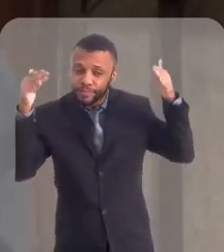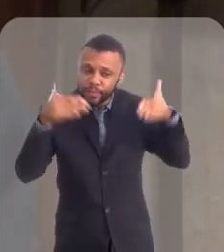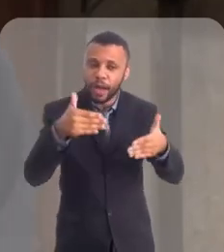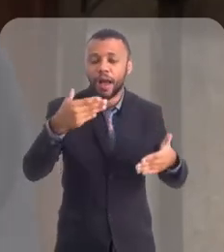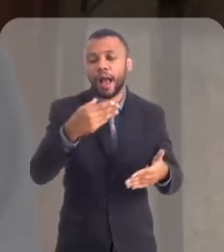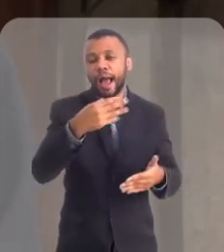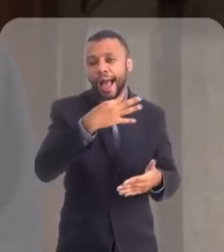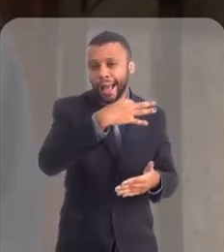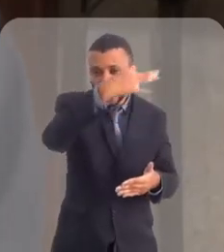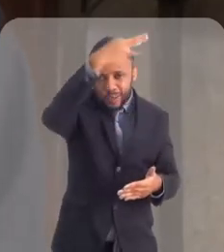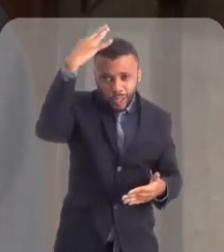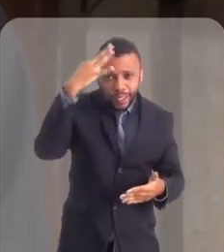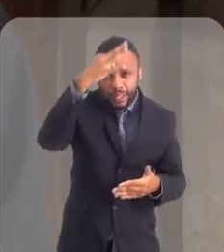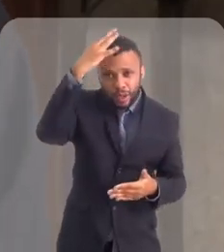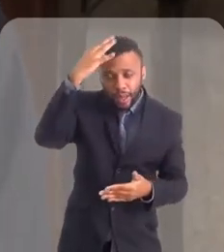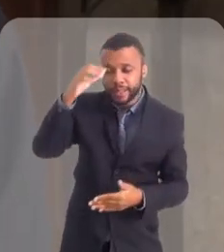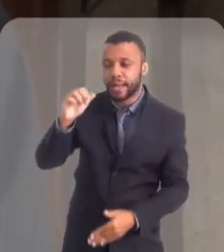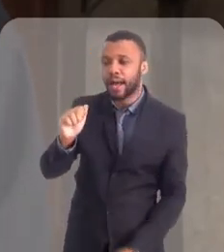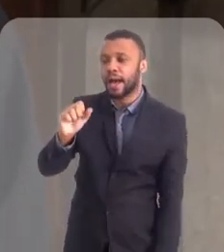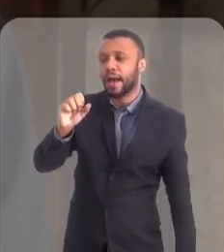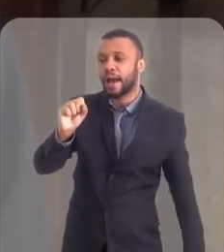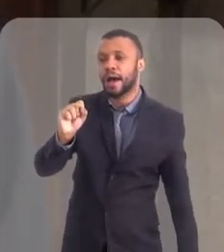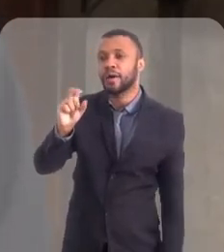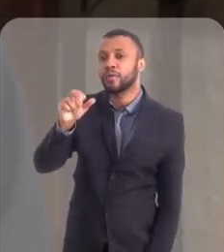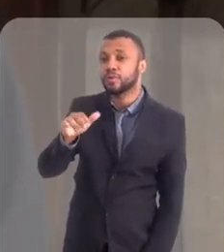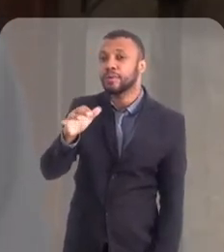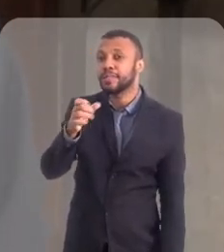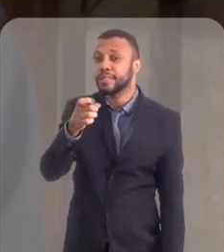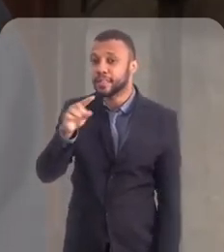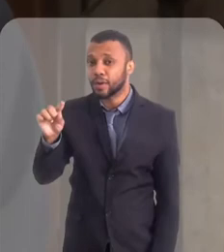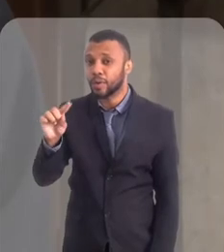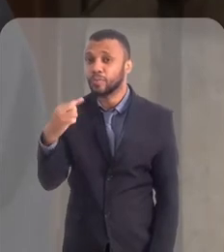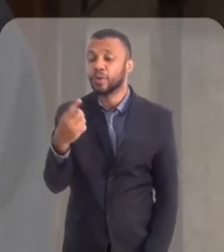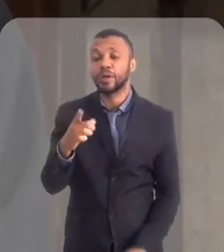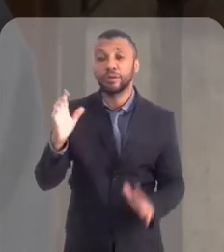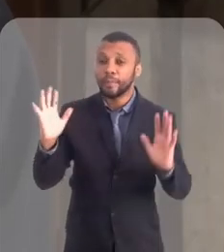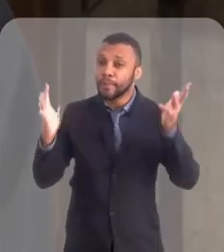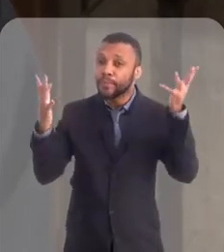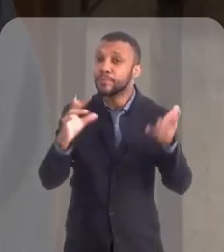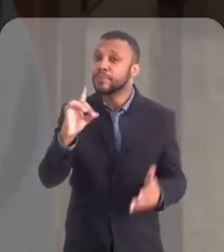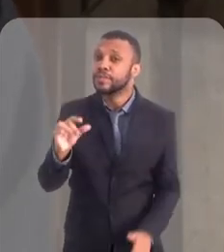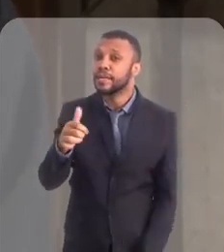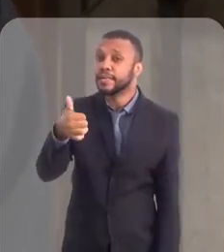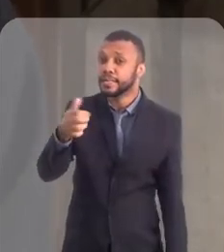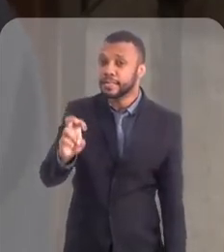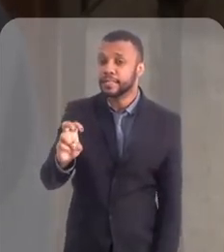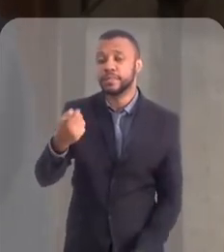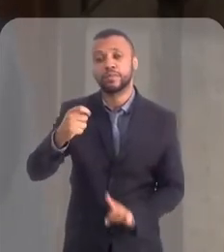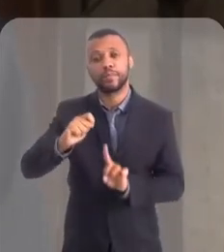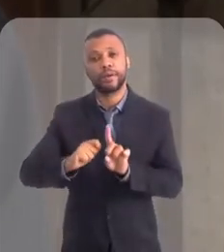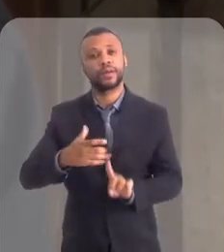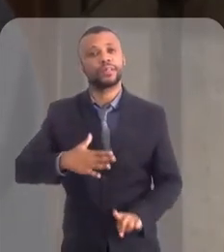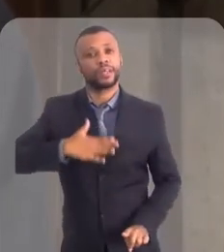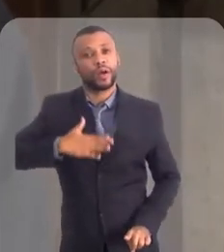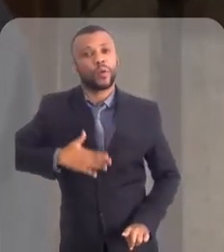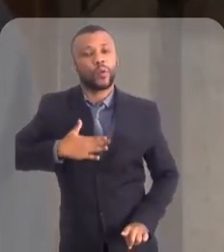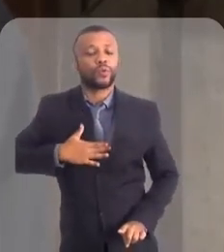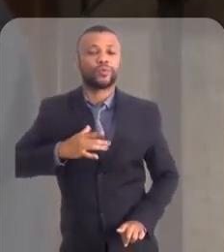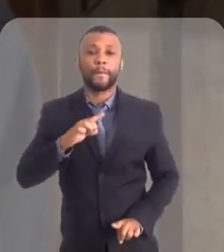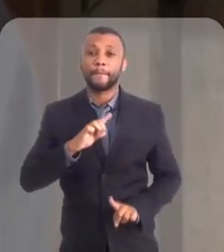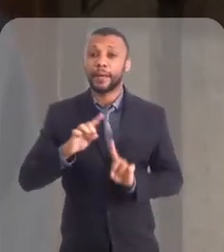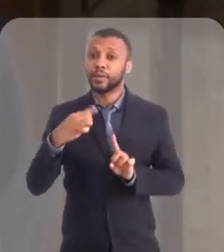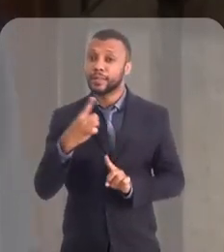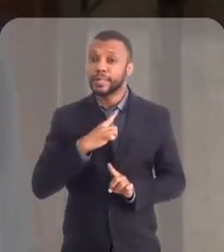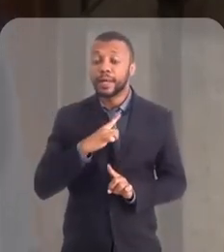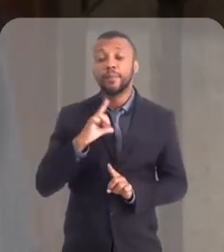festas dedicadas à Nossa Senhora. Por exemplo, Nossa Senhora da Assunção. Também comemoramos 15 de agosto. Só que